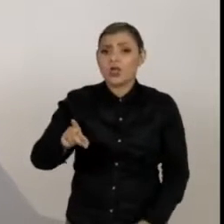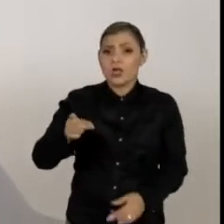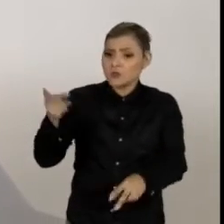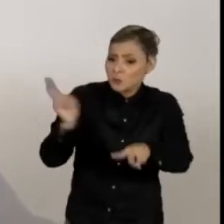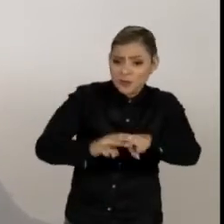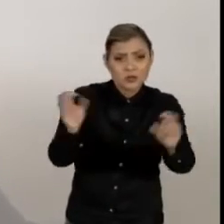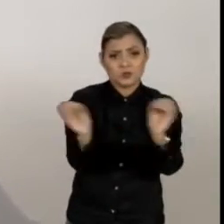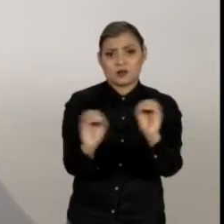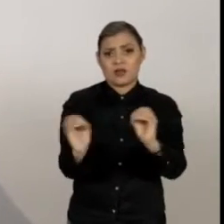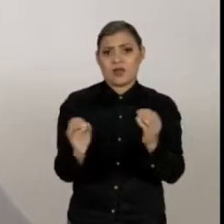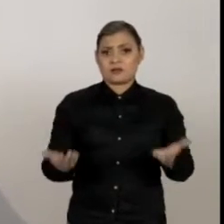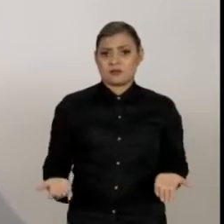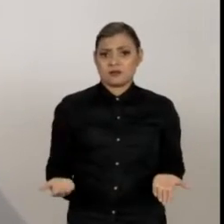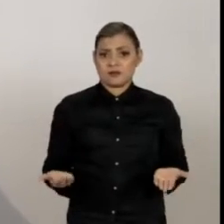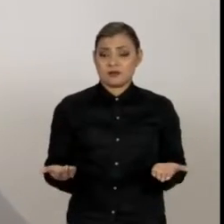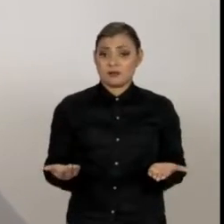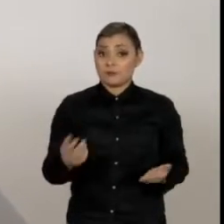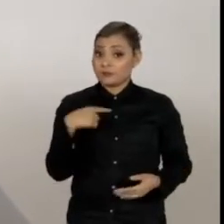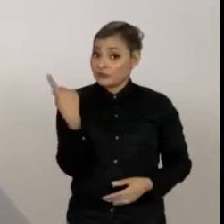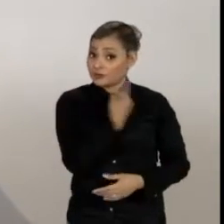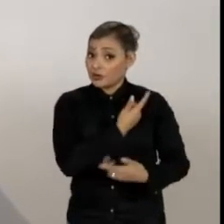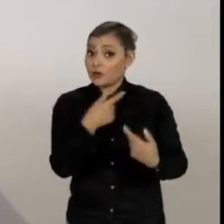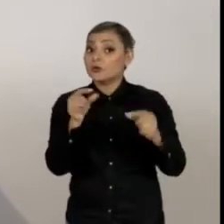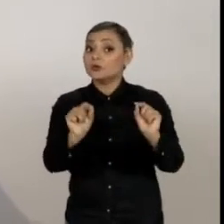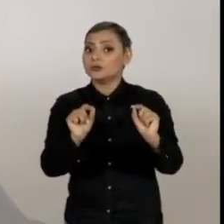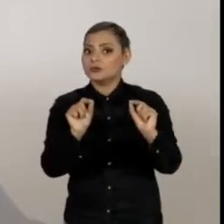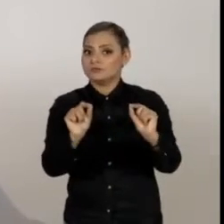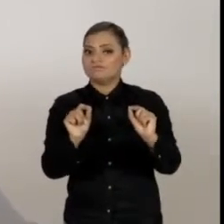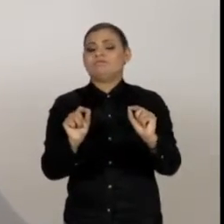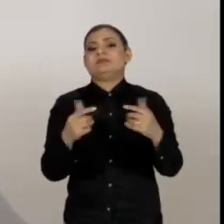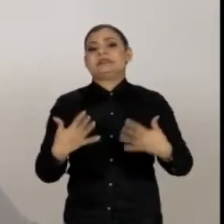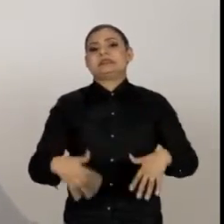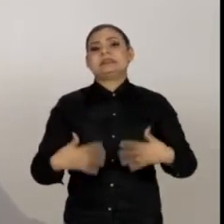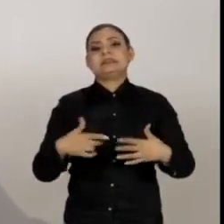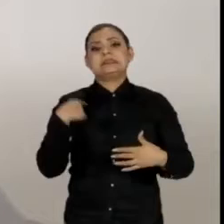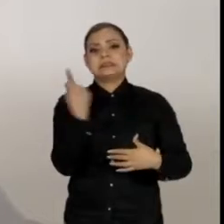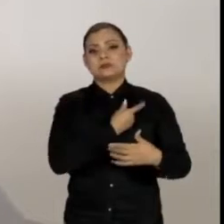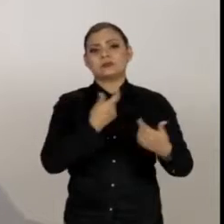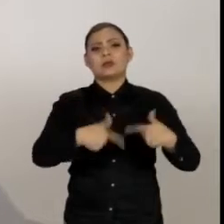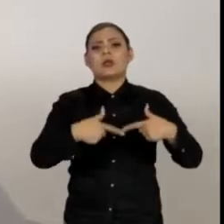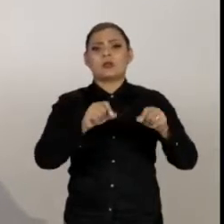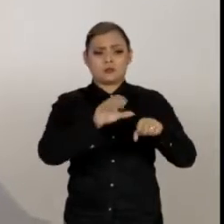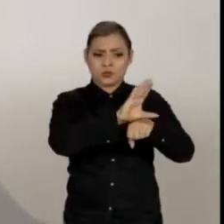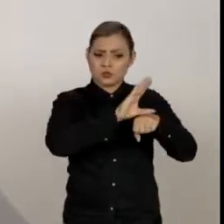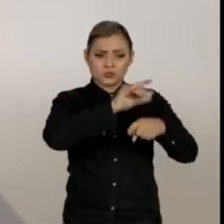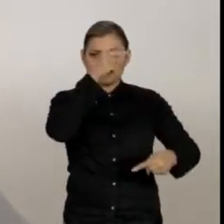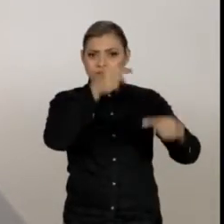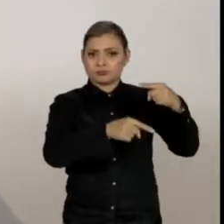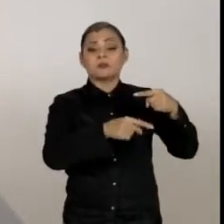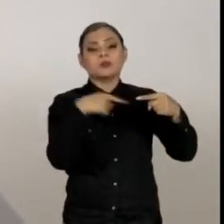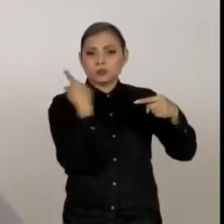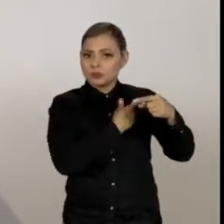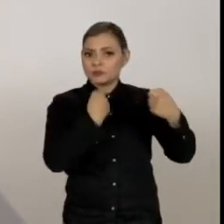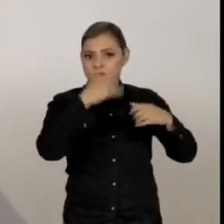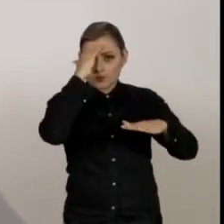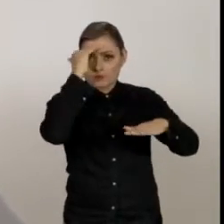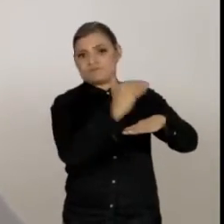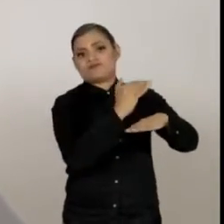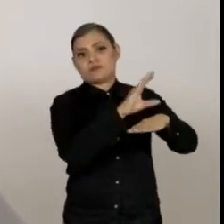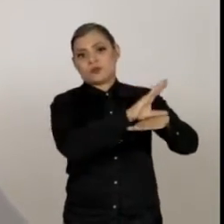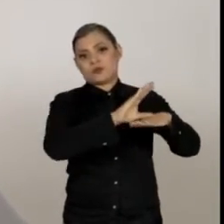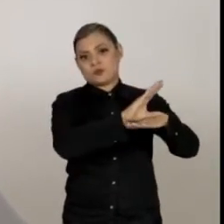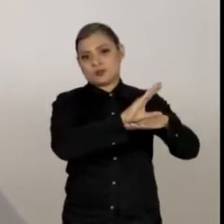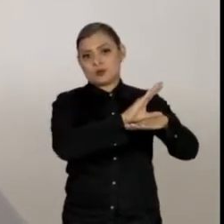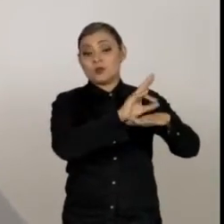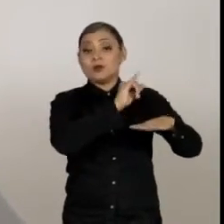O contrário era nós agirmos num estado de inconscionalidade, o que fere de morte